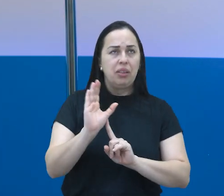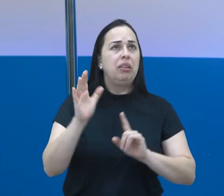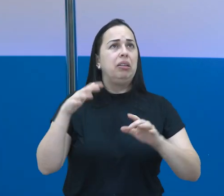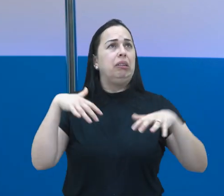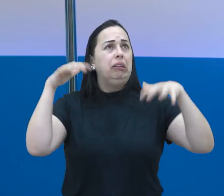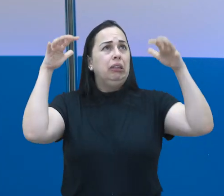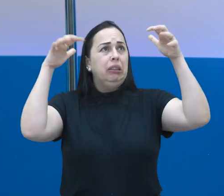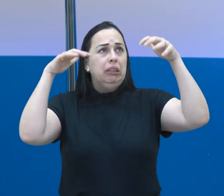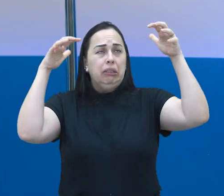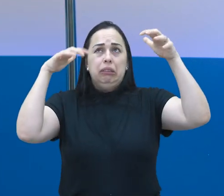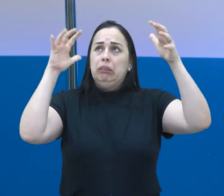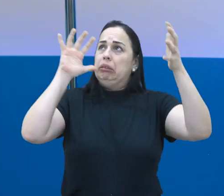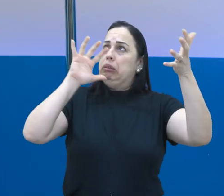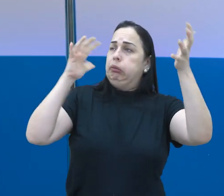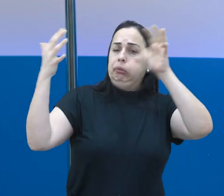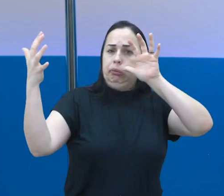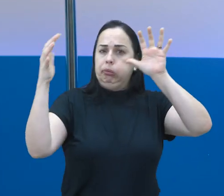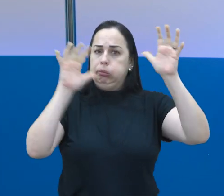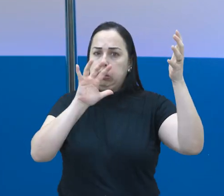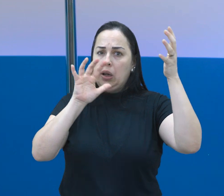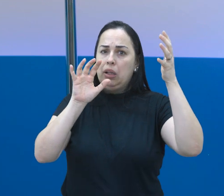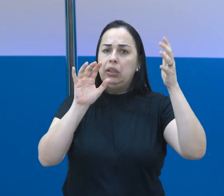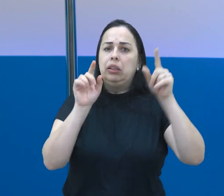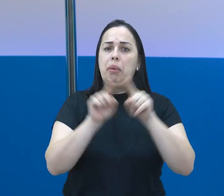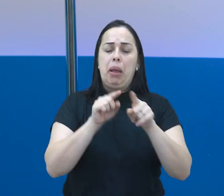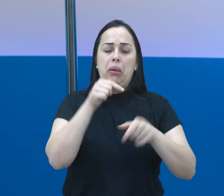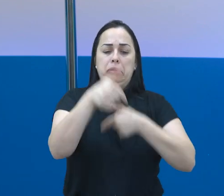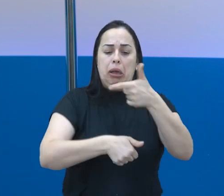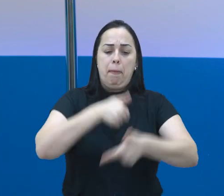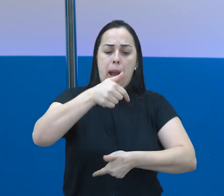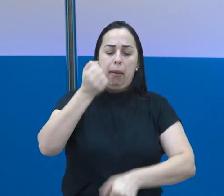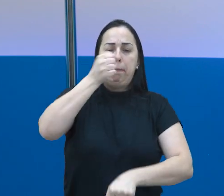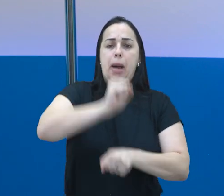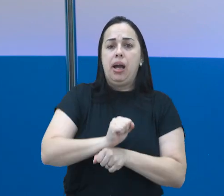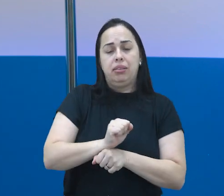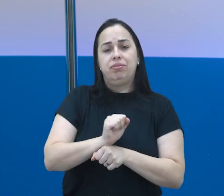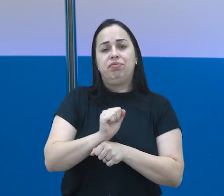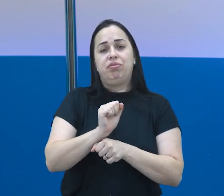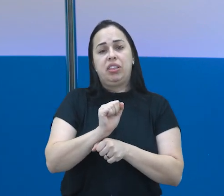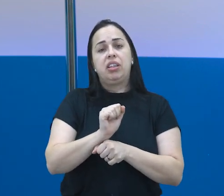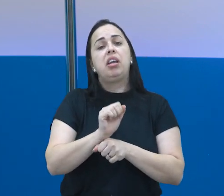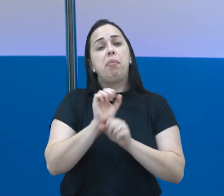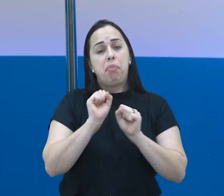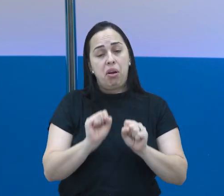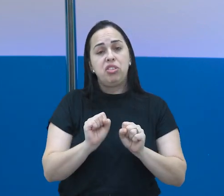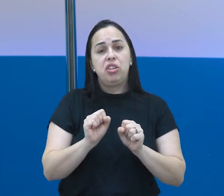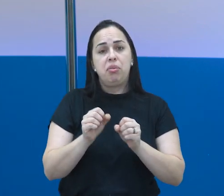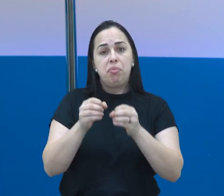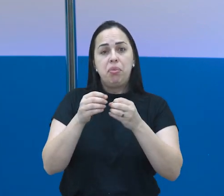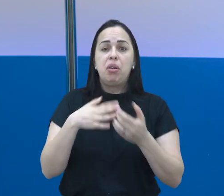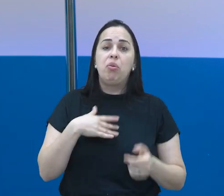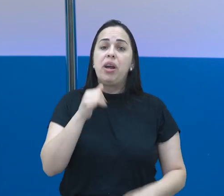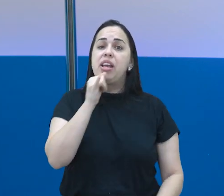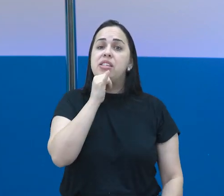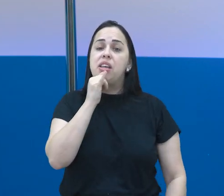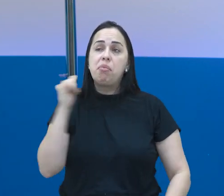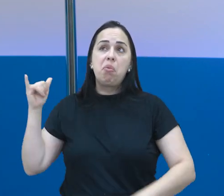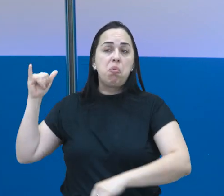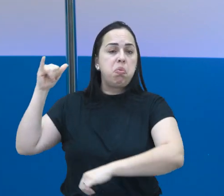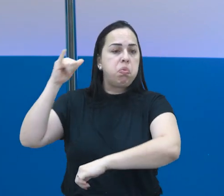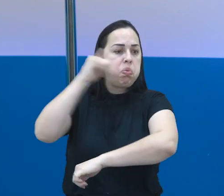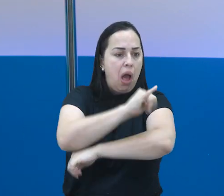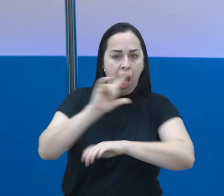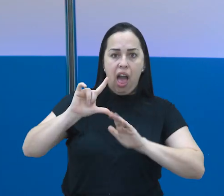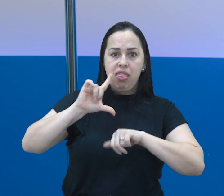Eventos climáticos extremos e paralisação de atividades são alguns dos motivos que podem fazer com que um